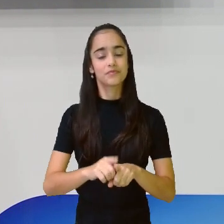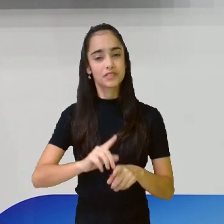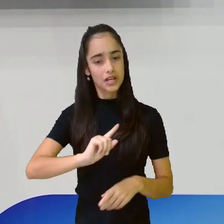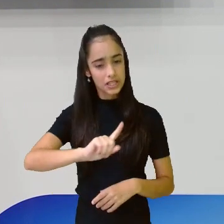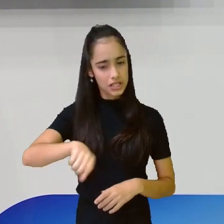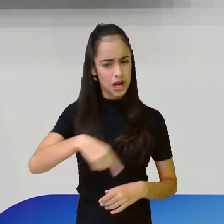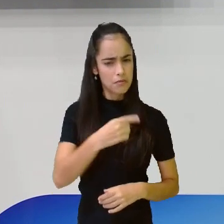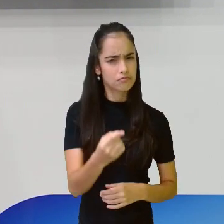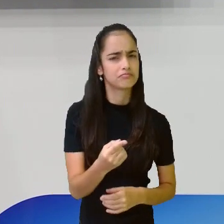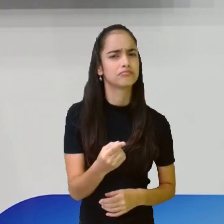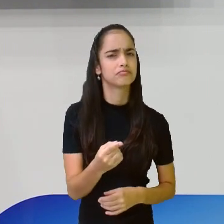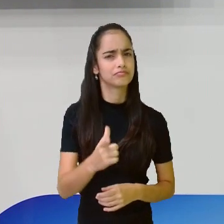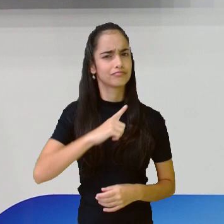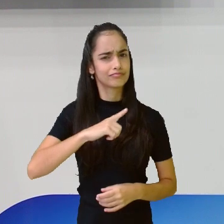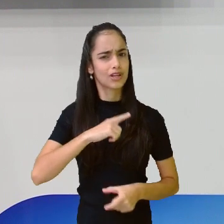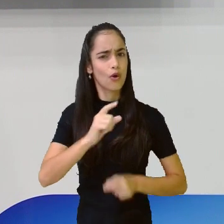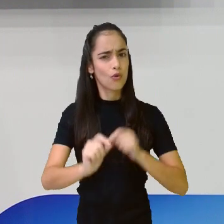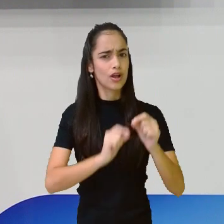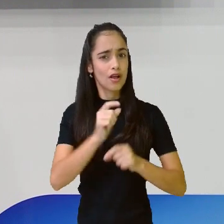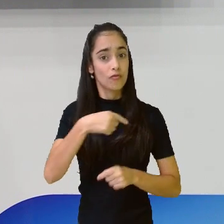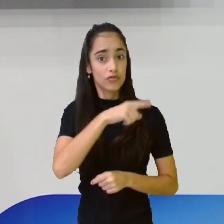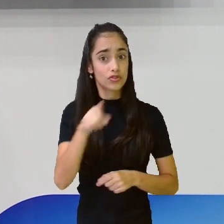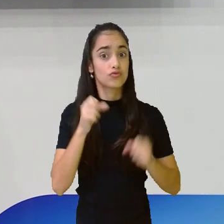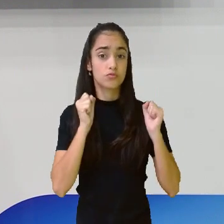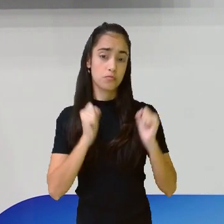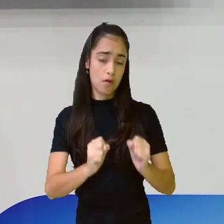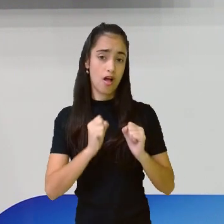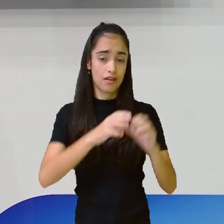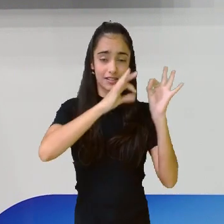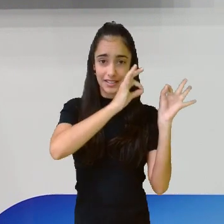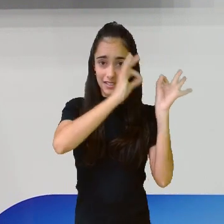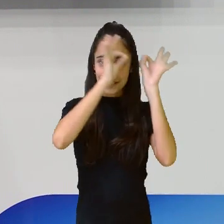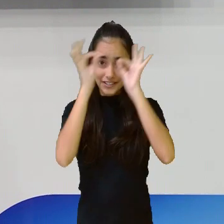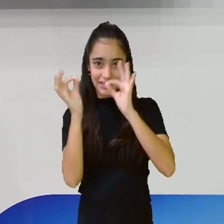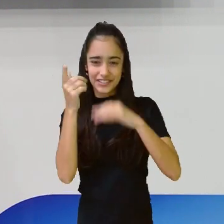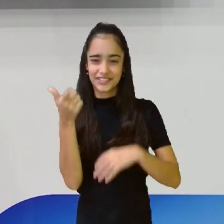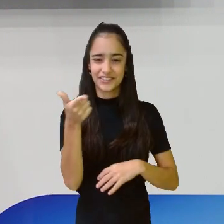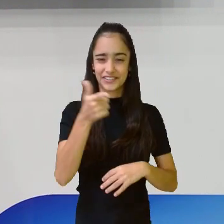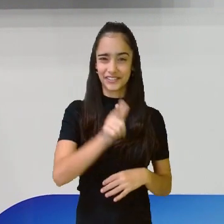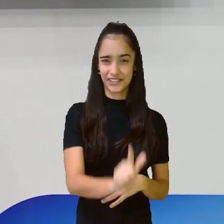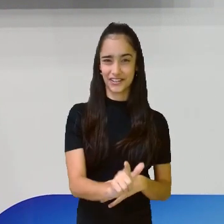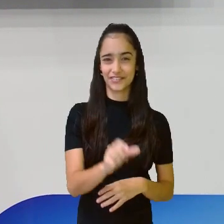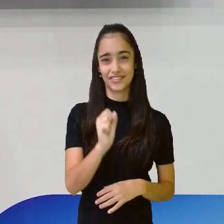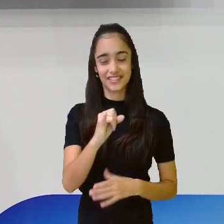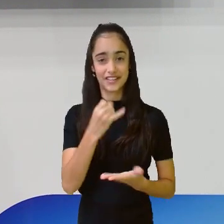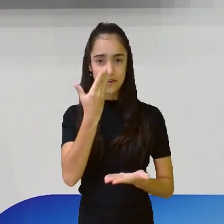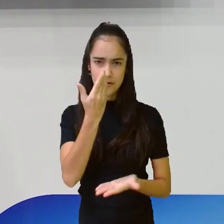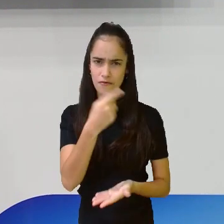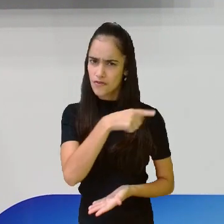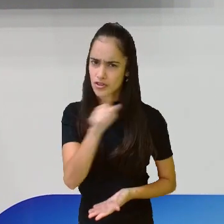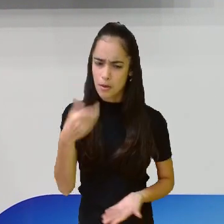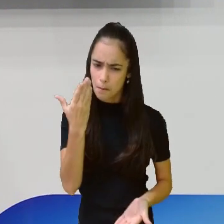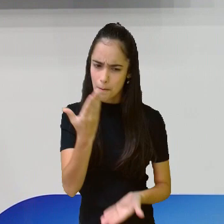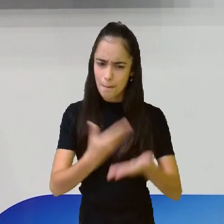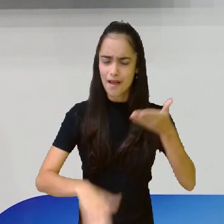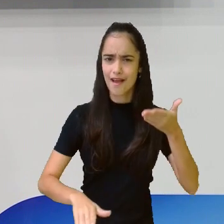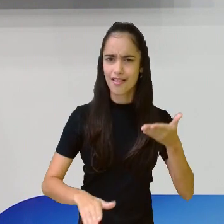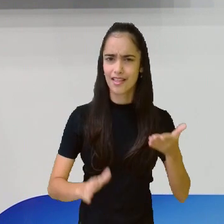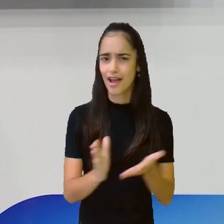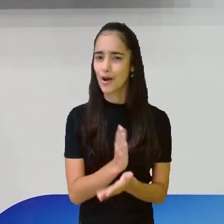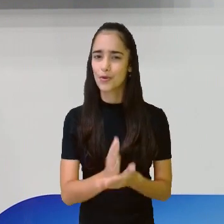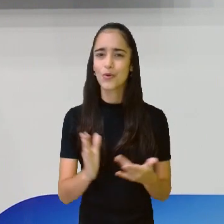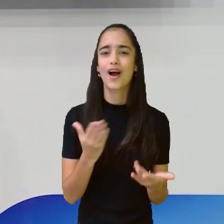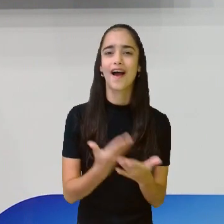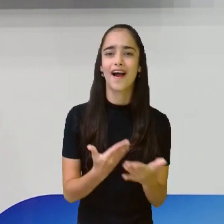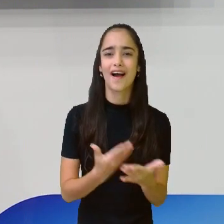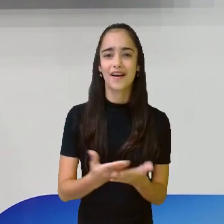lá que tem aí a reprise. Você pode ir lá e assistir a aula caso você tenha perdido, não tenha conseguido acompanhar a